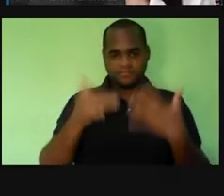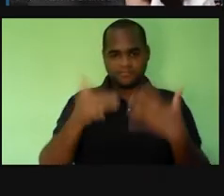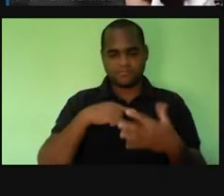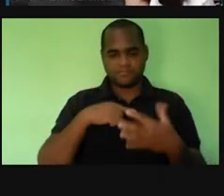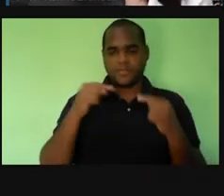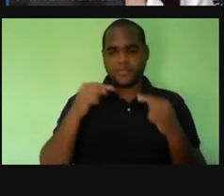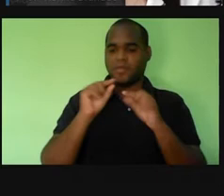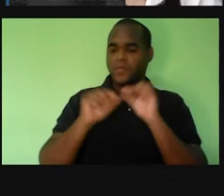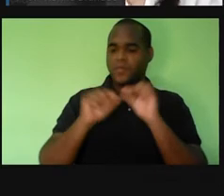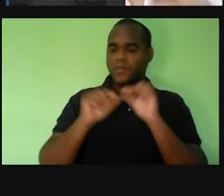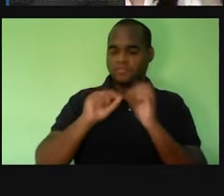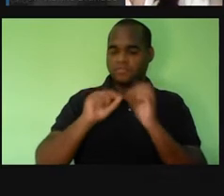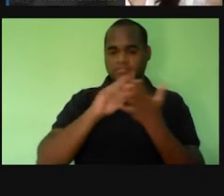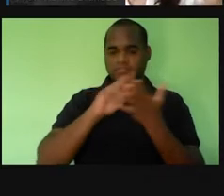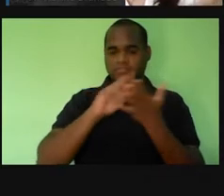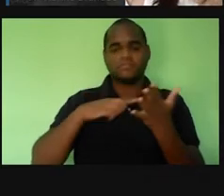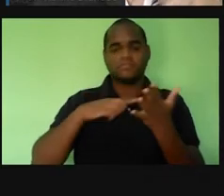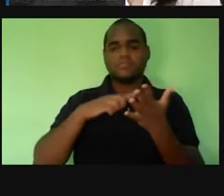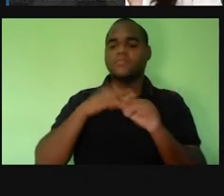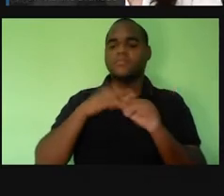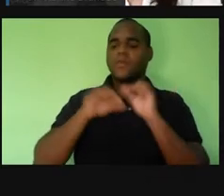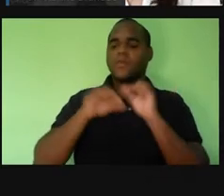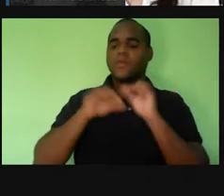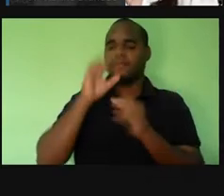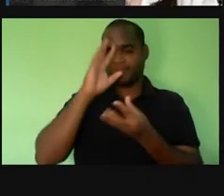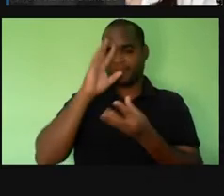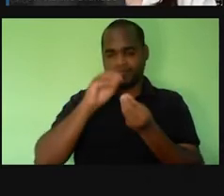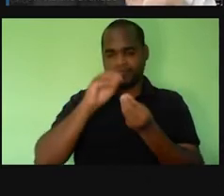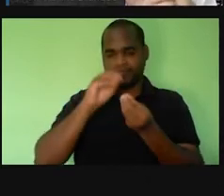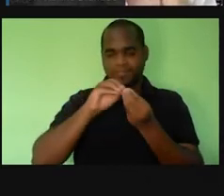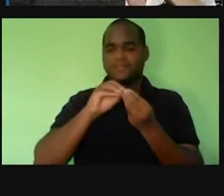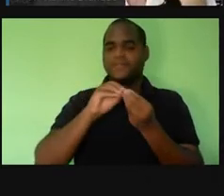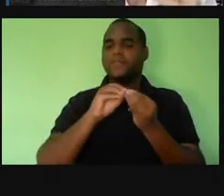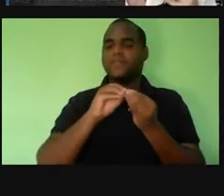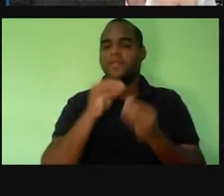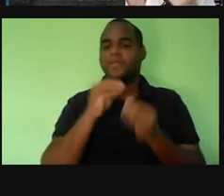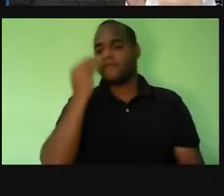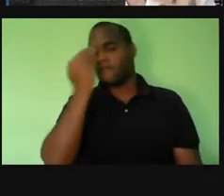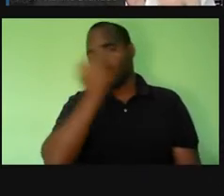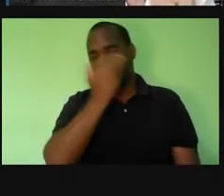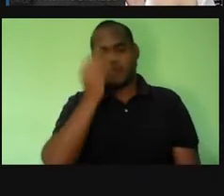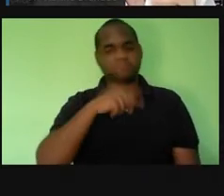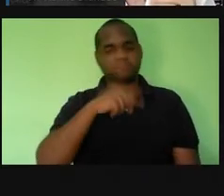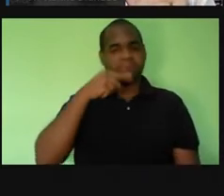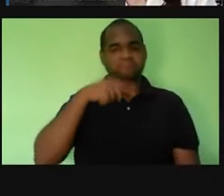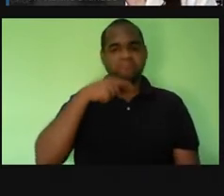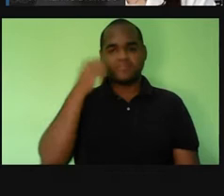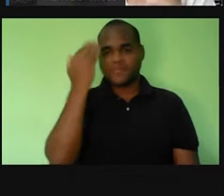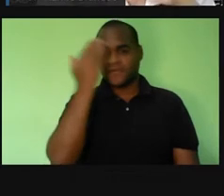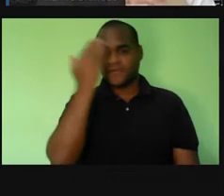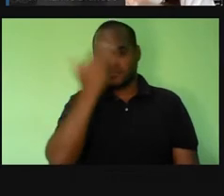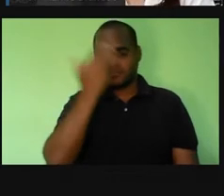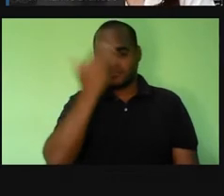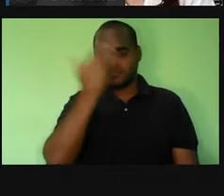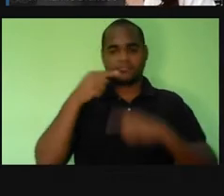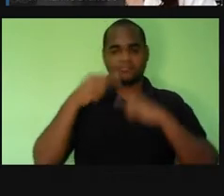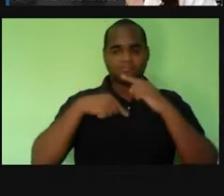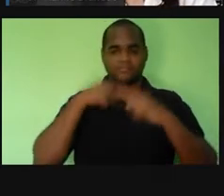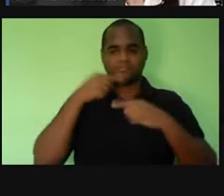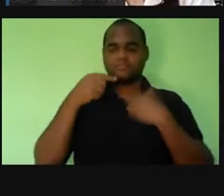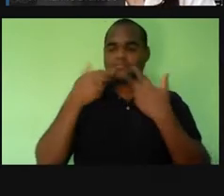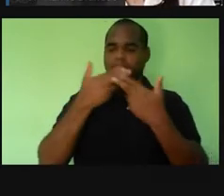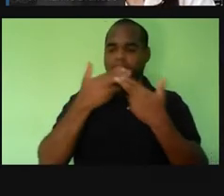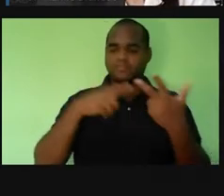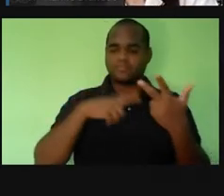simulação, que seria um macro, uma simulação, sem olhar microscopicamente essas interações